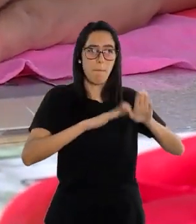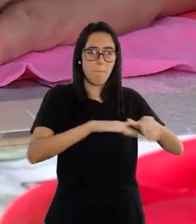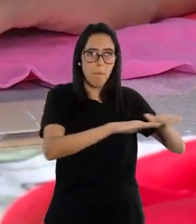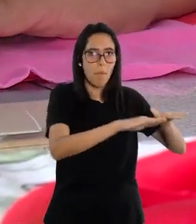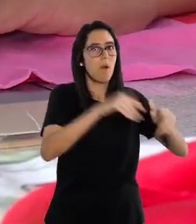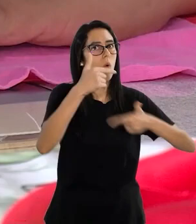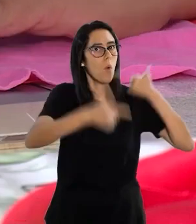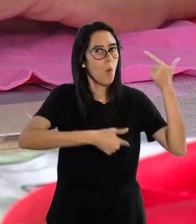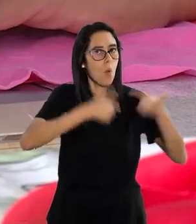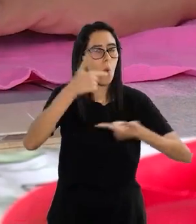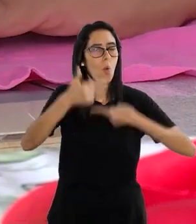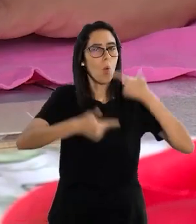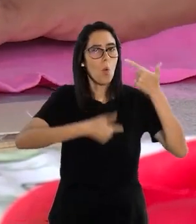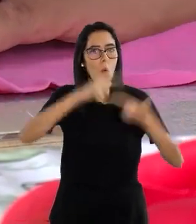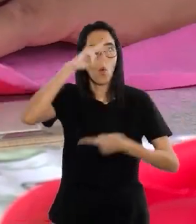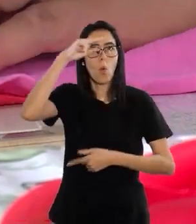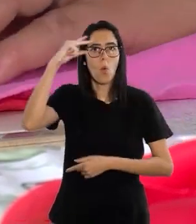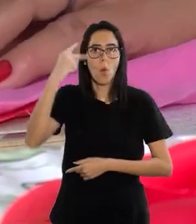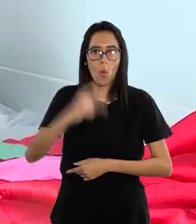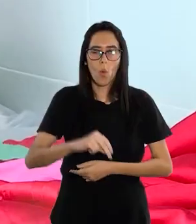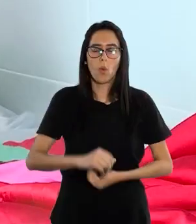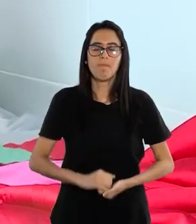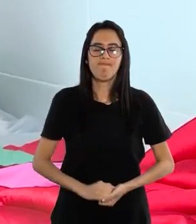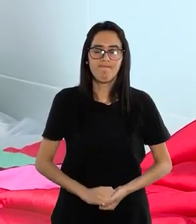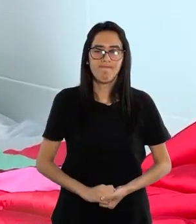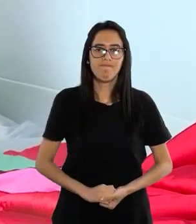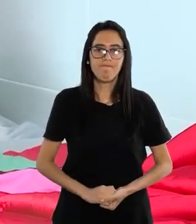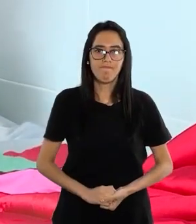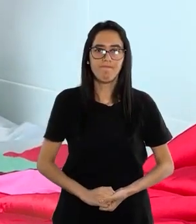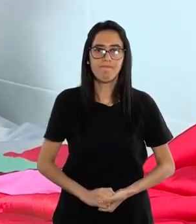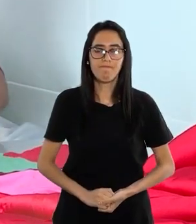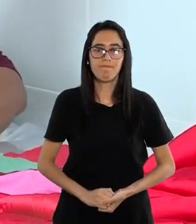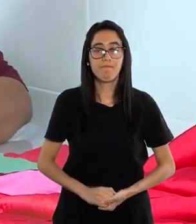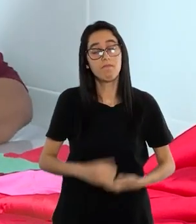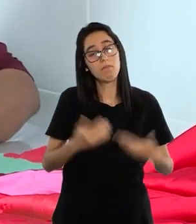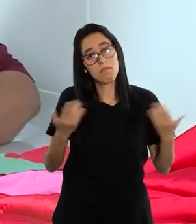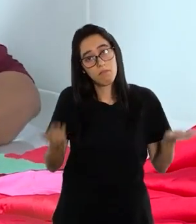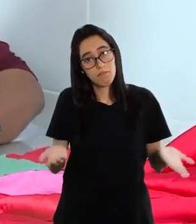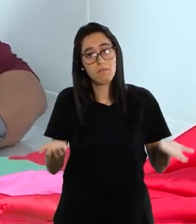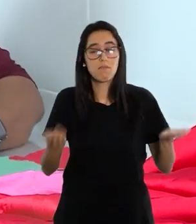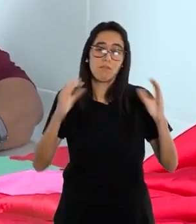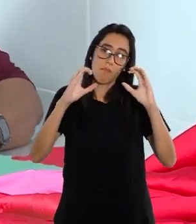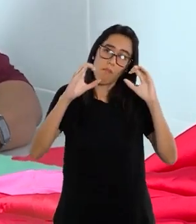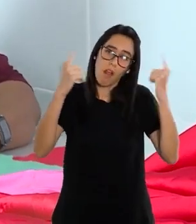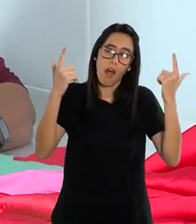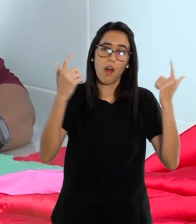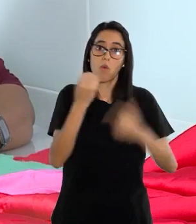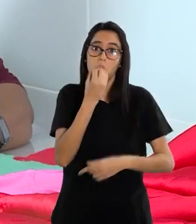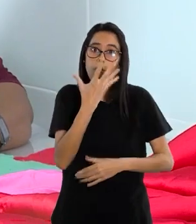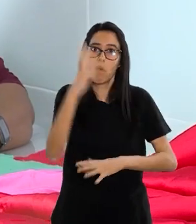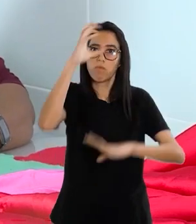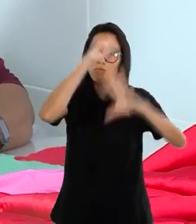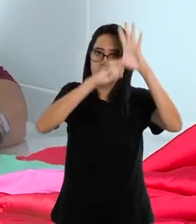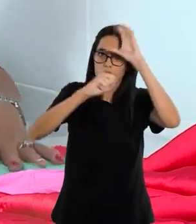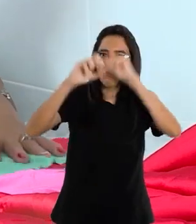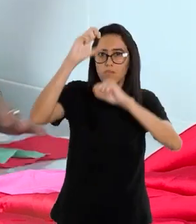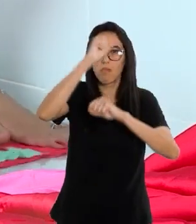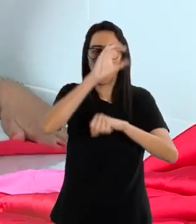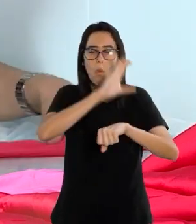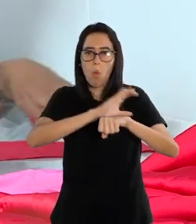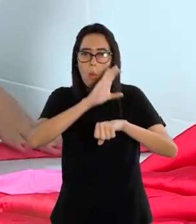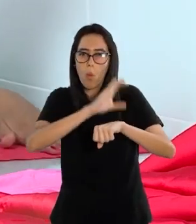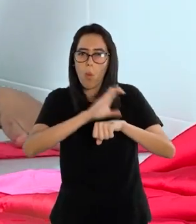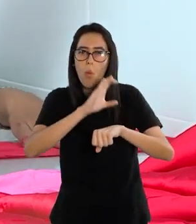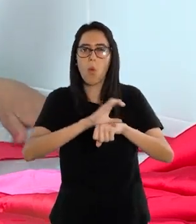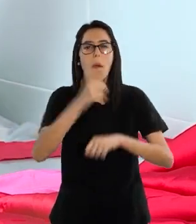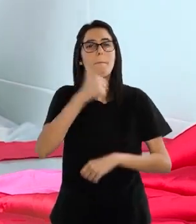que ela exigia bastante. Bastante. E, claro, o aprendizado foi nesse